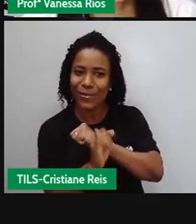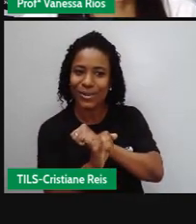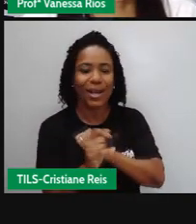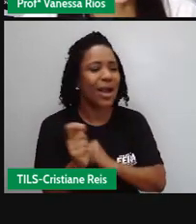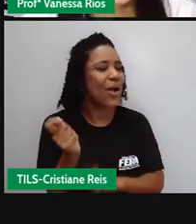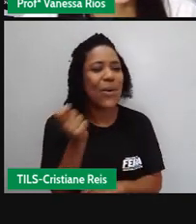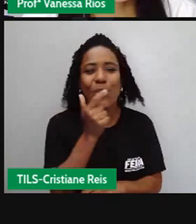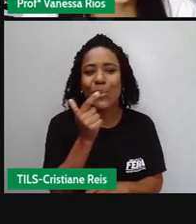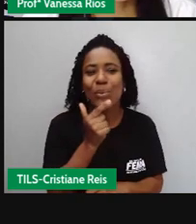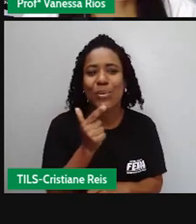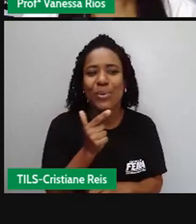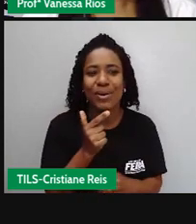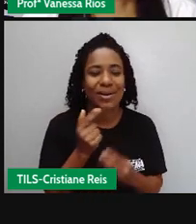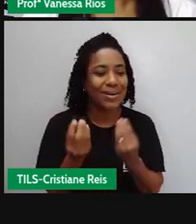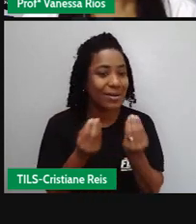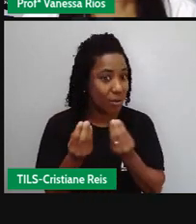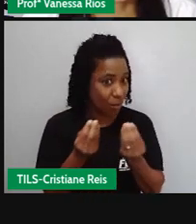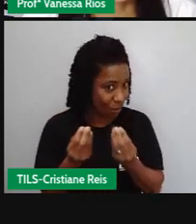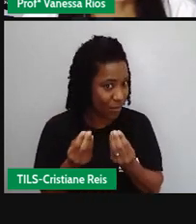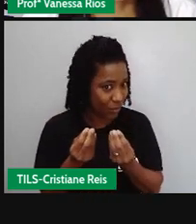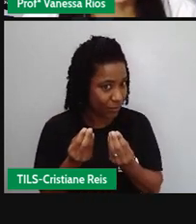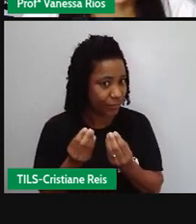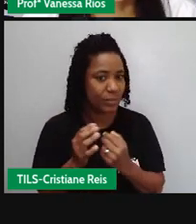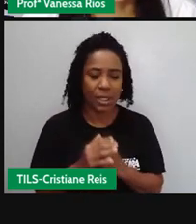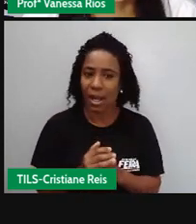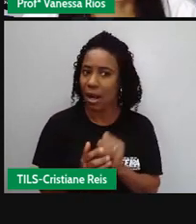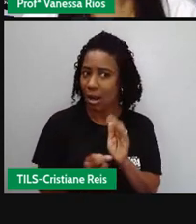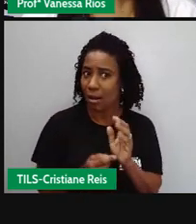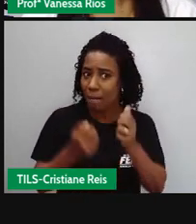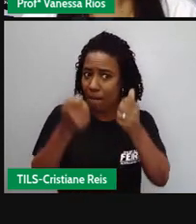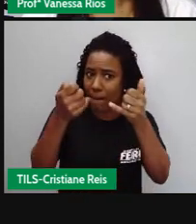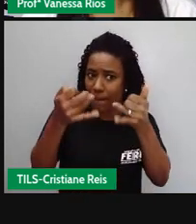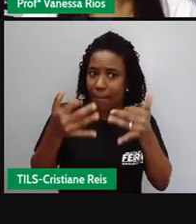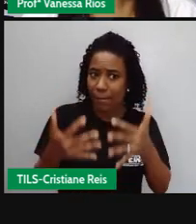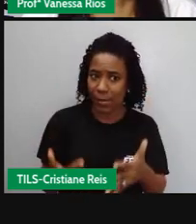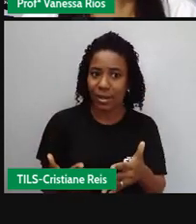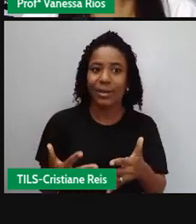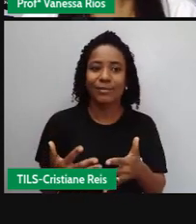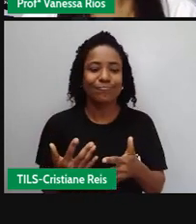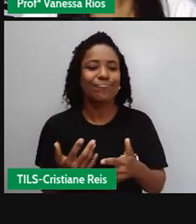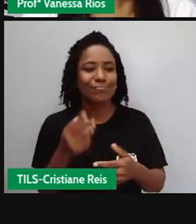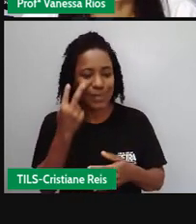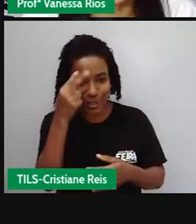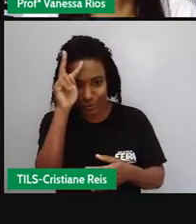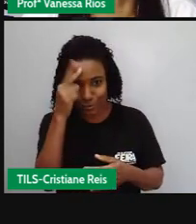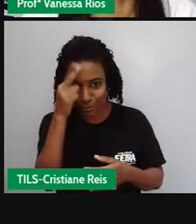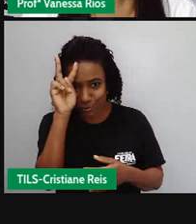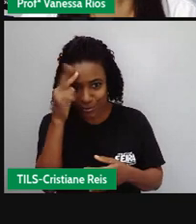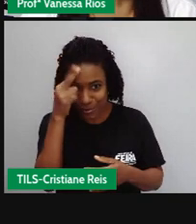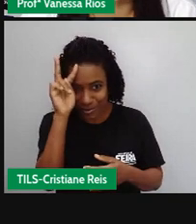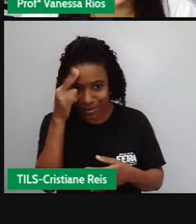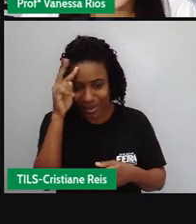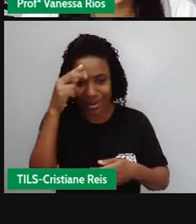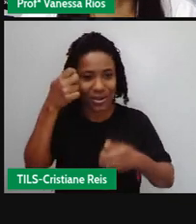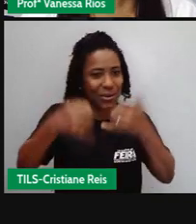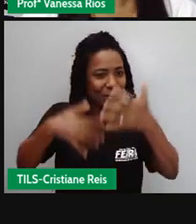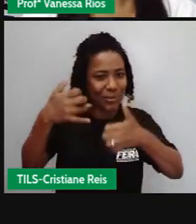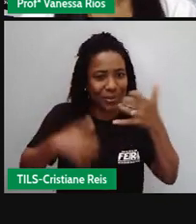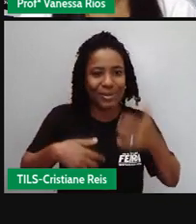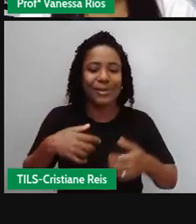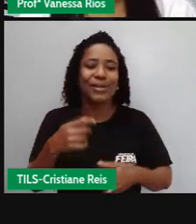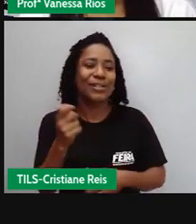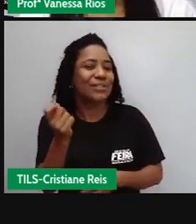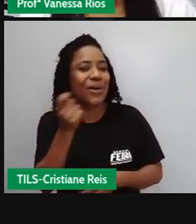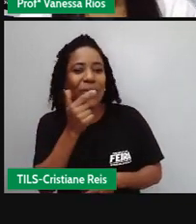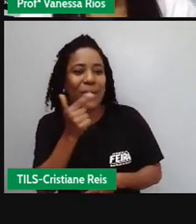humorística é aquela que apresenta os relatos e interpretações por um viés de humor, da ironia e